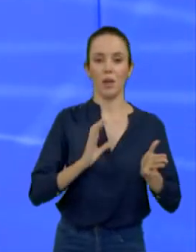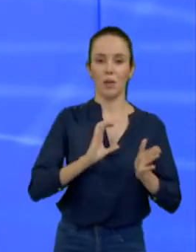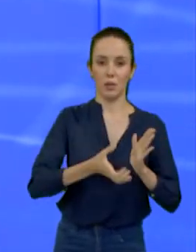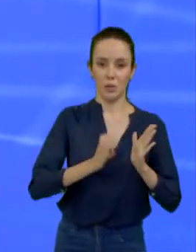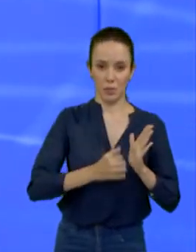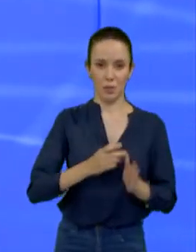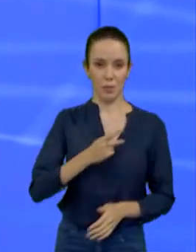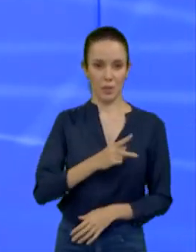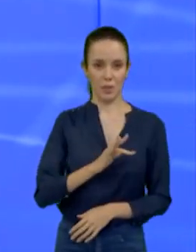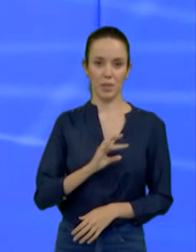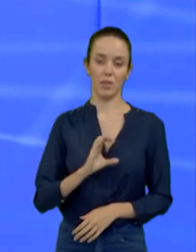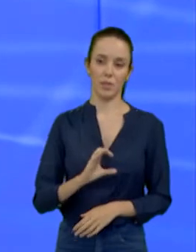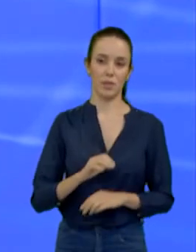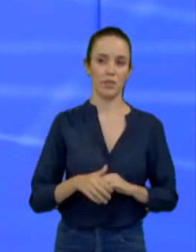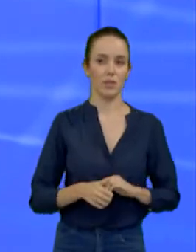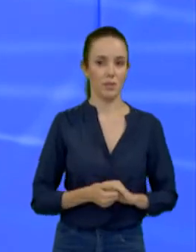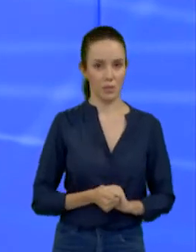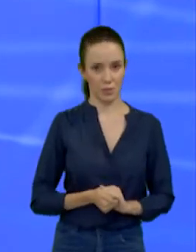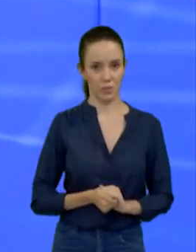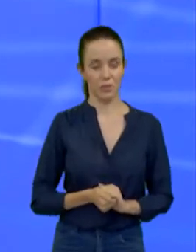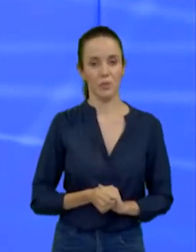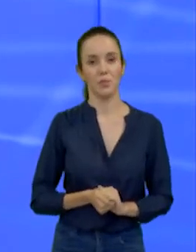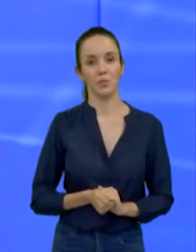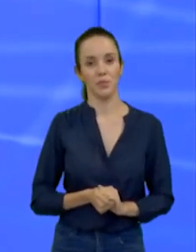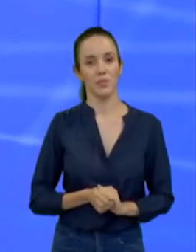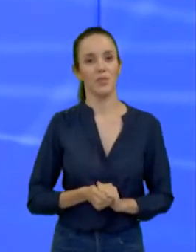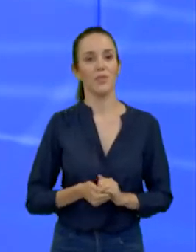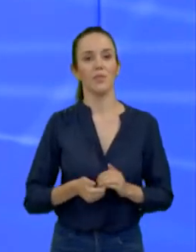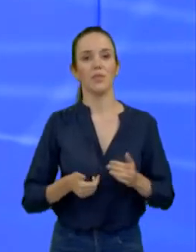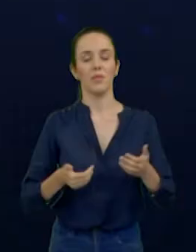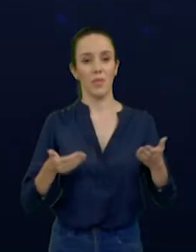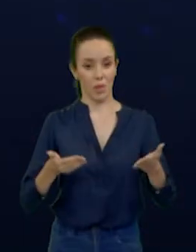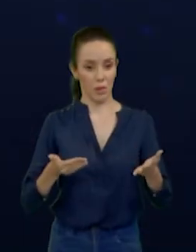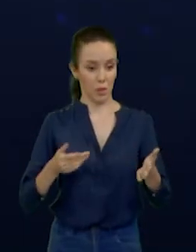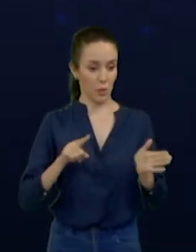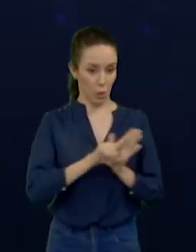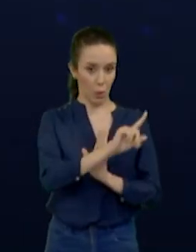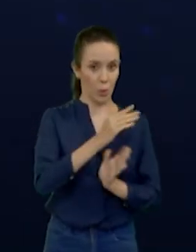senhor tem 30 segundos para fazer uma pergunta para o candidato Hernani Primaz.